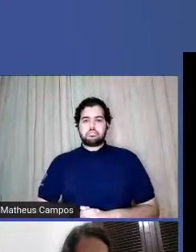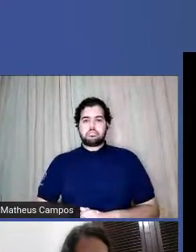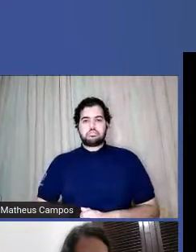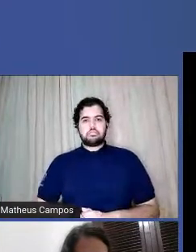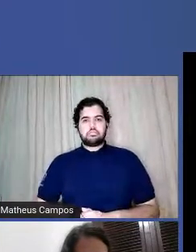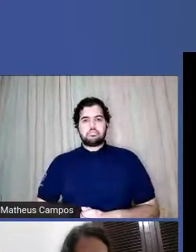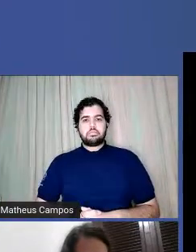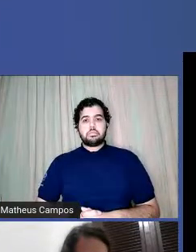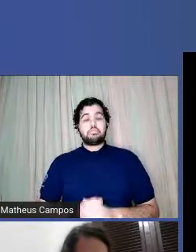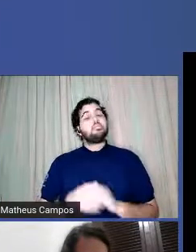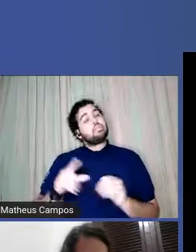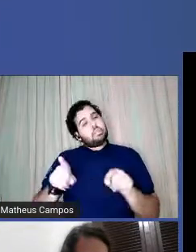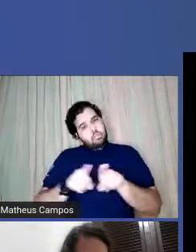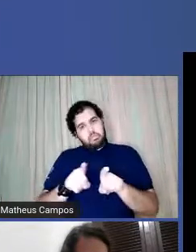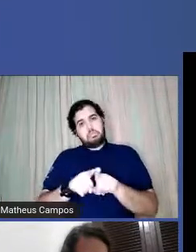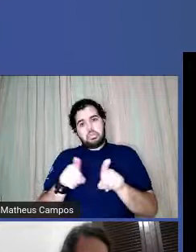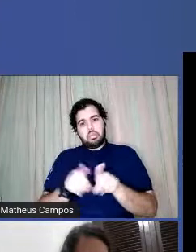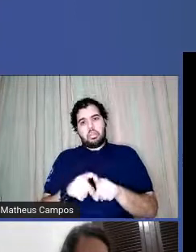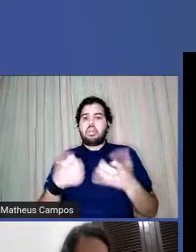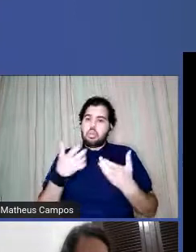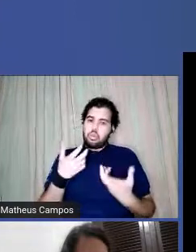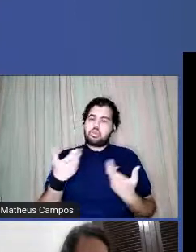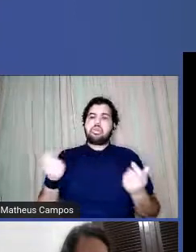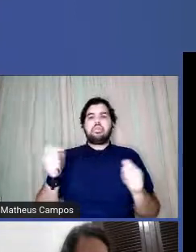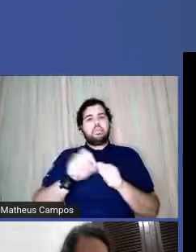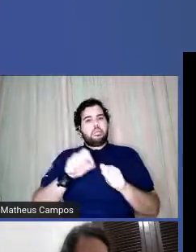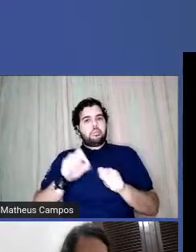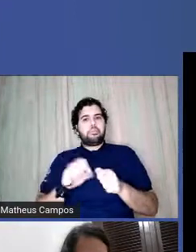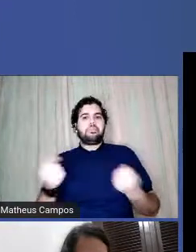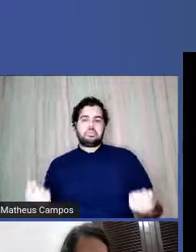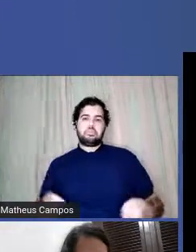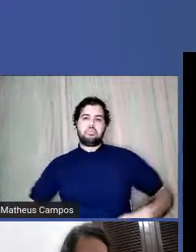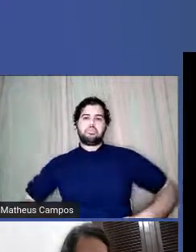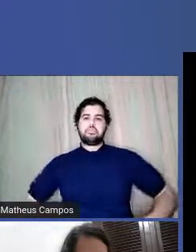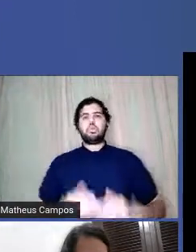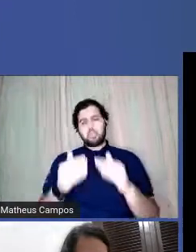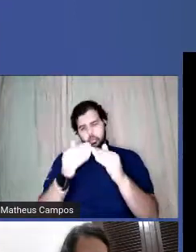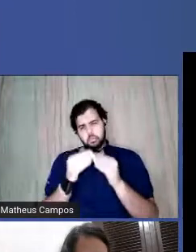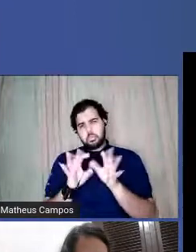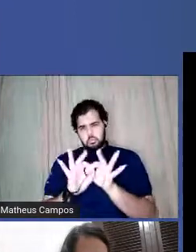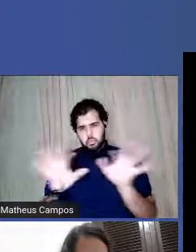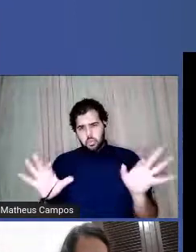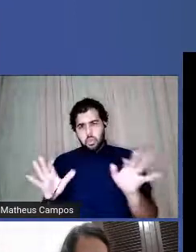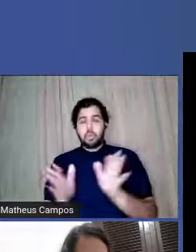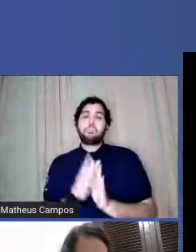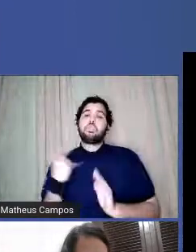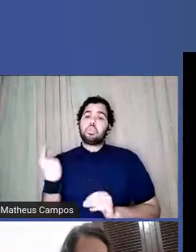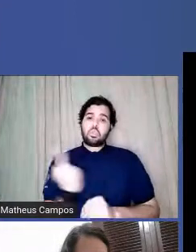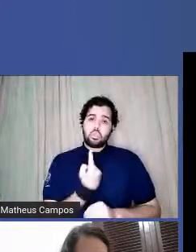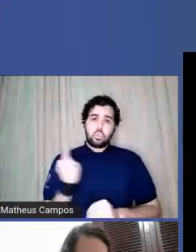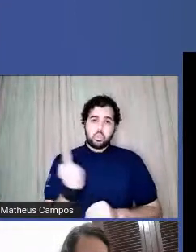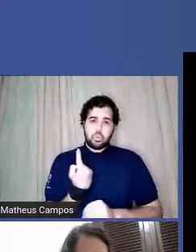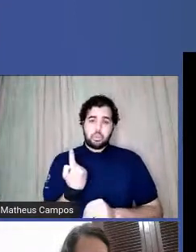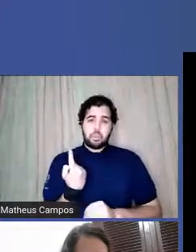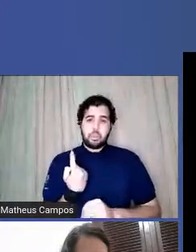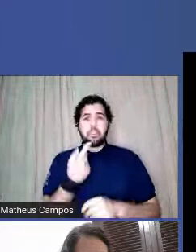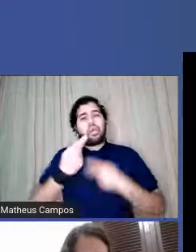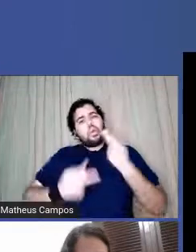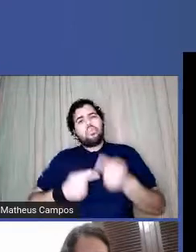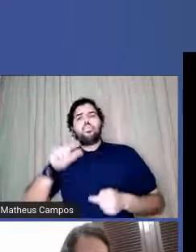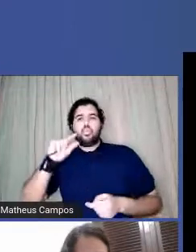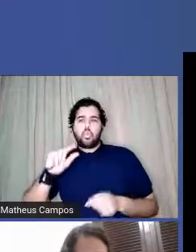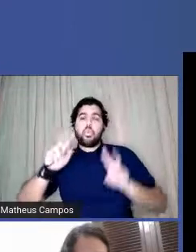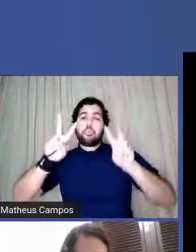Além disso, gente, eu queria fazer uma, pedir uma permissão aqui para a gente falar um tanto sobre essa